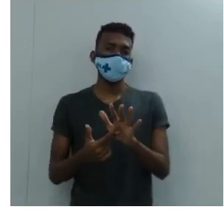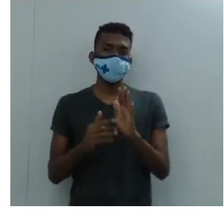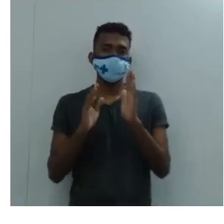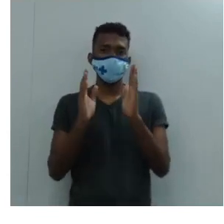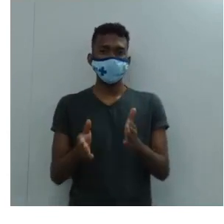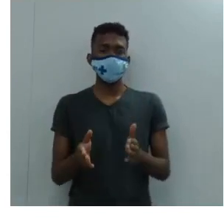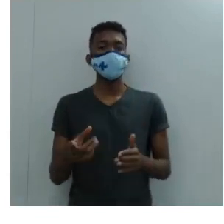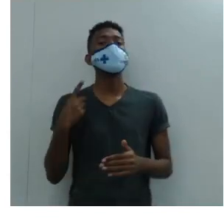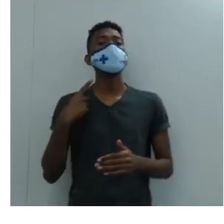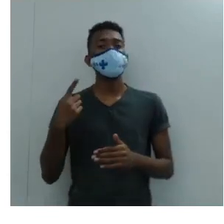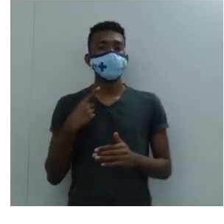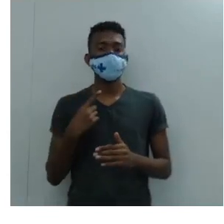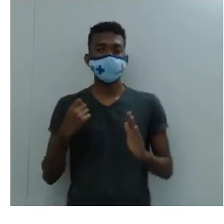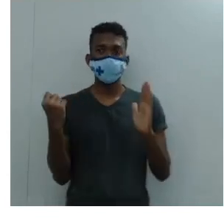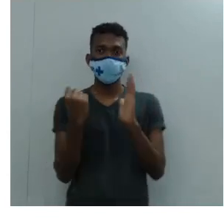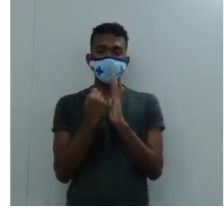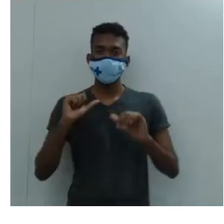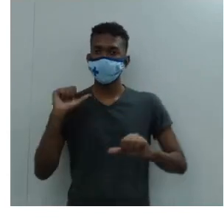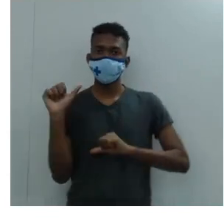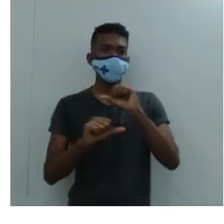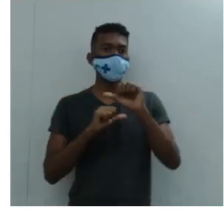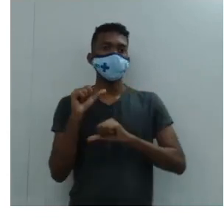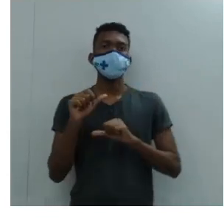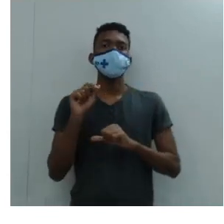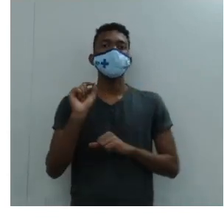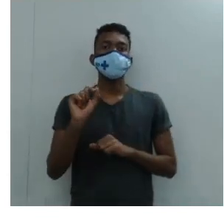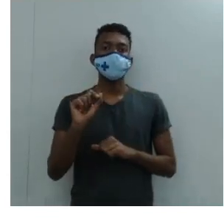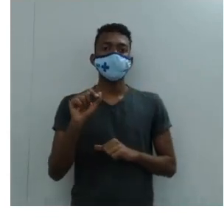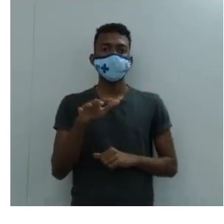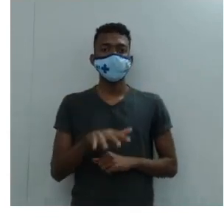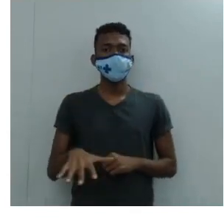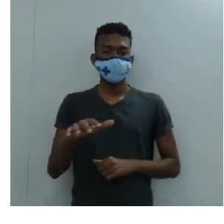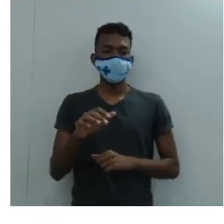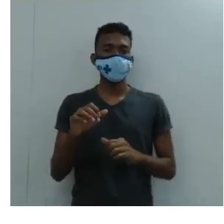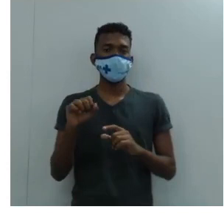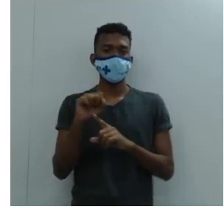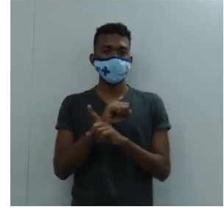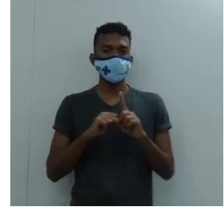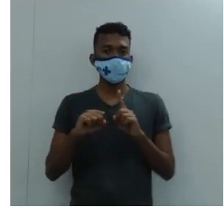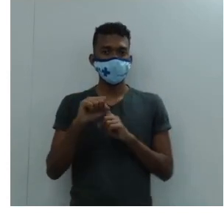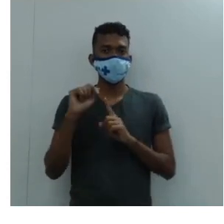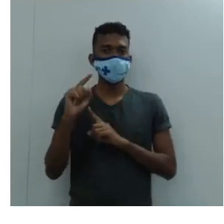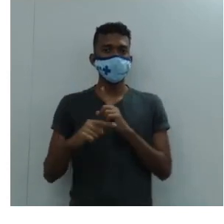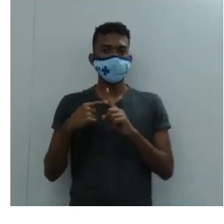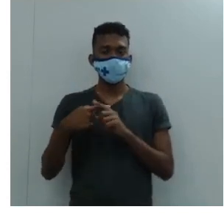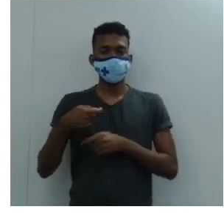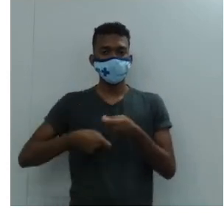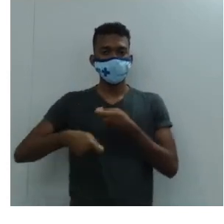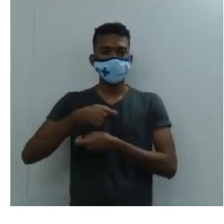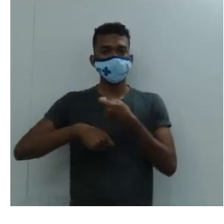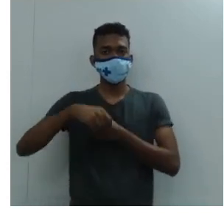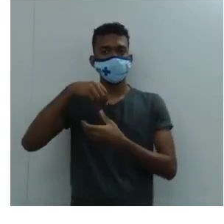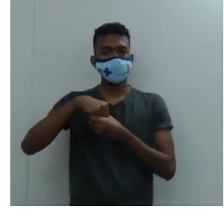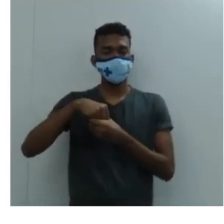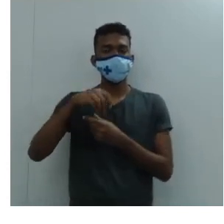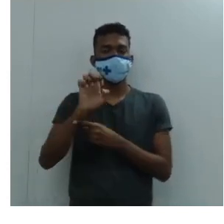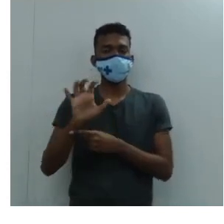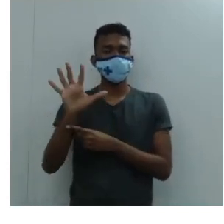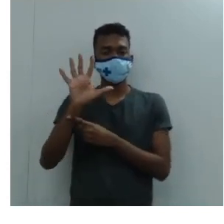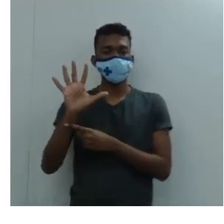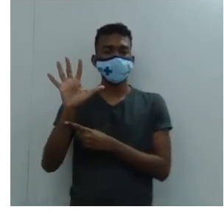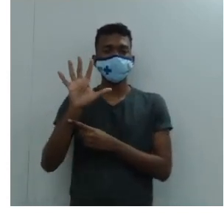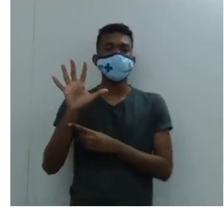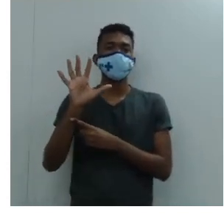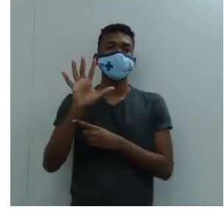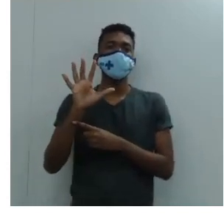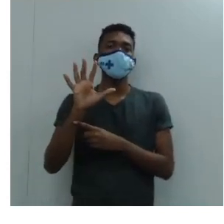houve as seguintes transformações sociais e econômicas na Europa Ocidental. Então